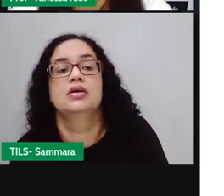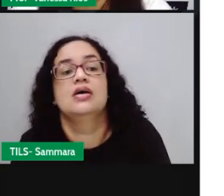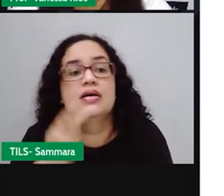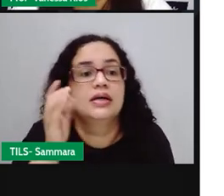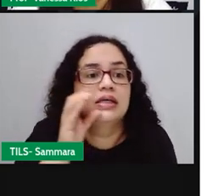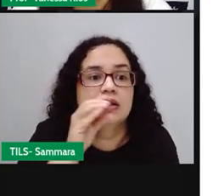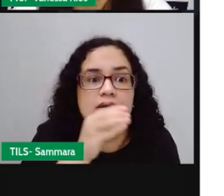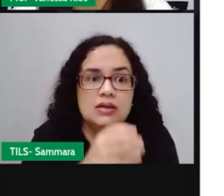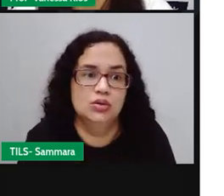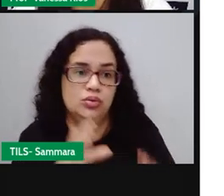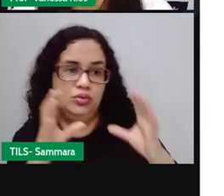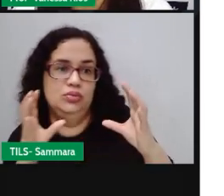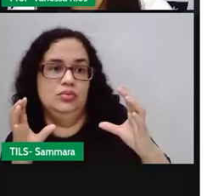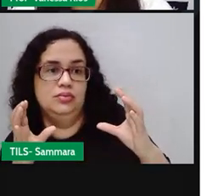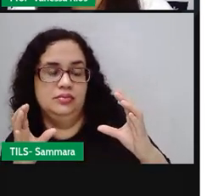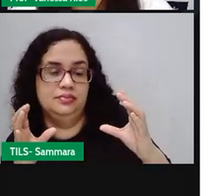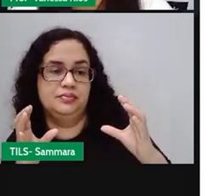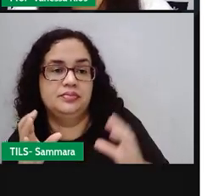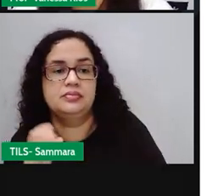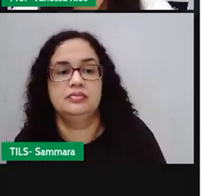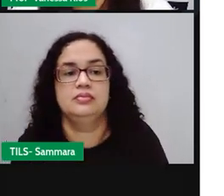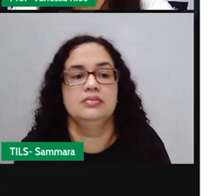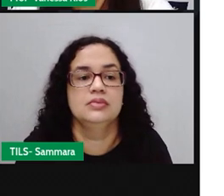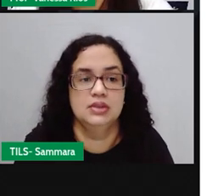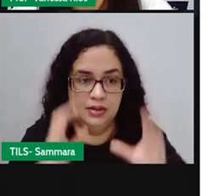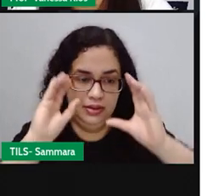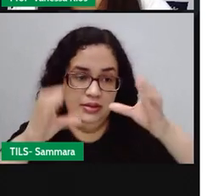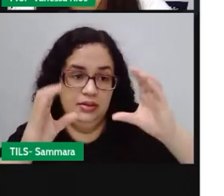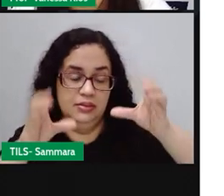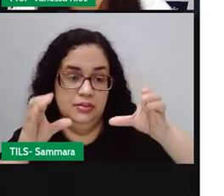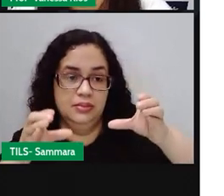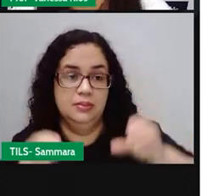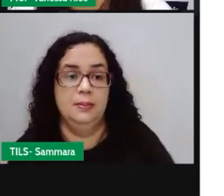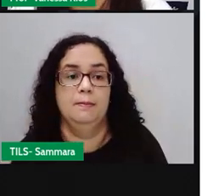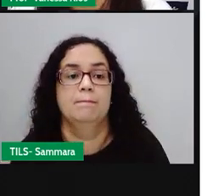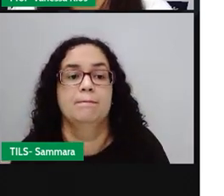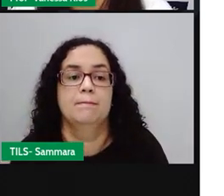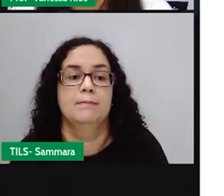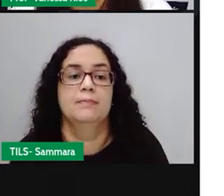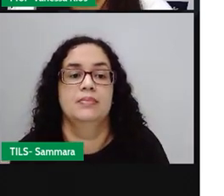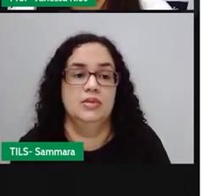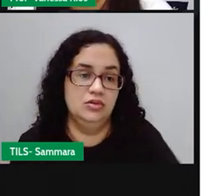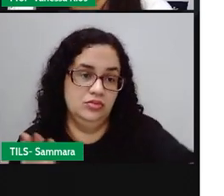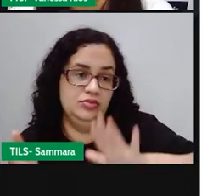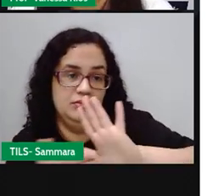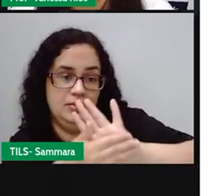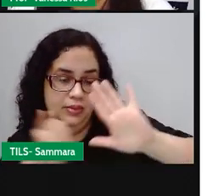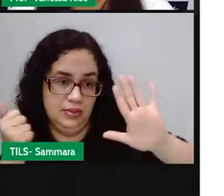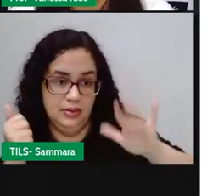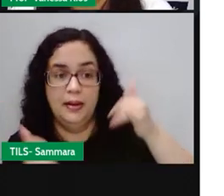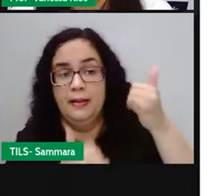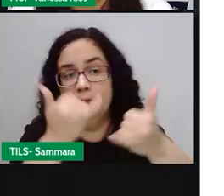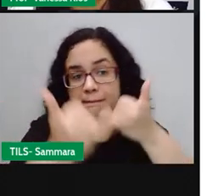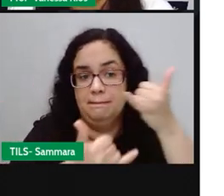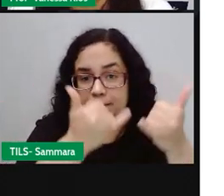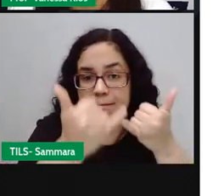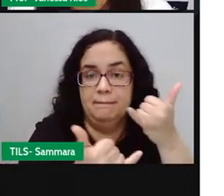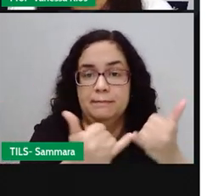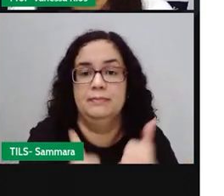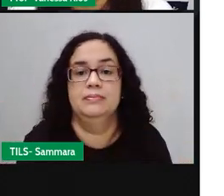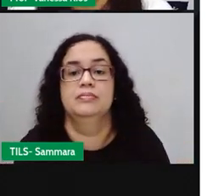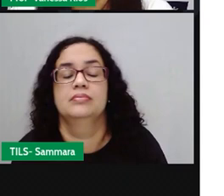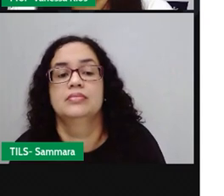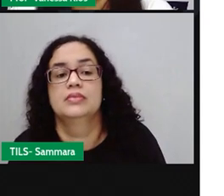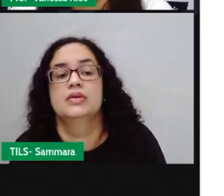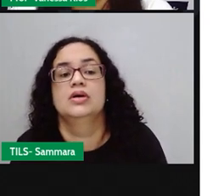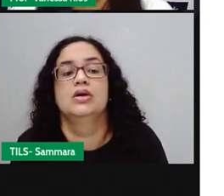queimou, quem estiver com a batata, bola na mão, vai saindo da brincadeira. A gente